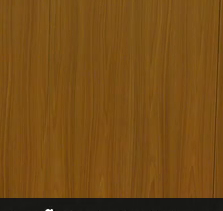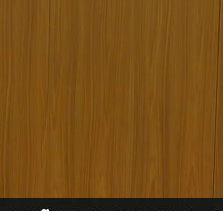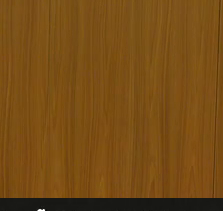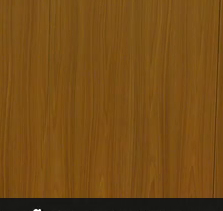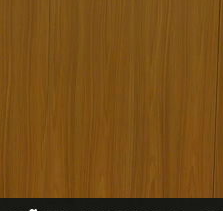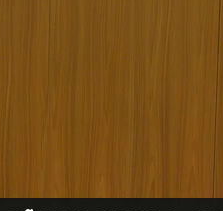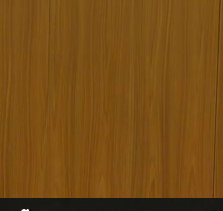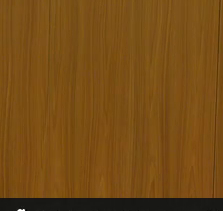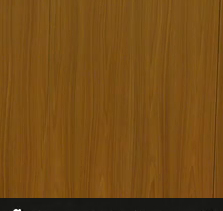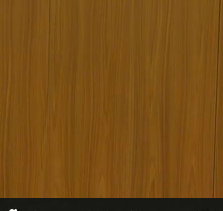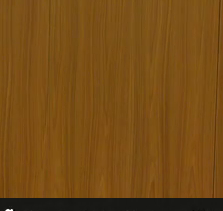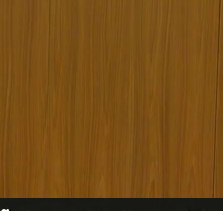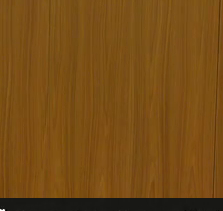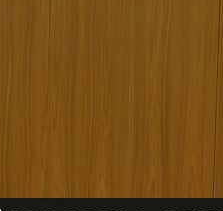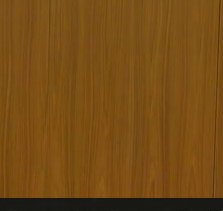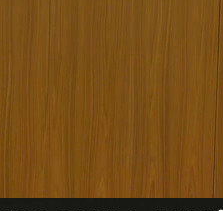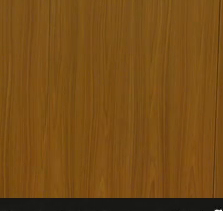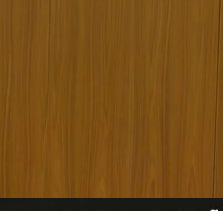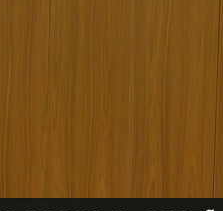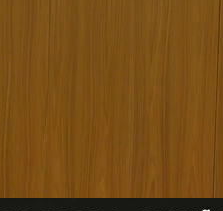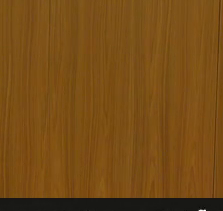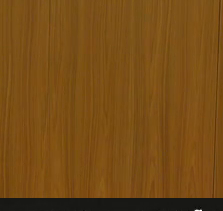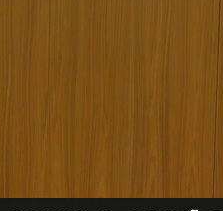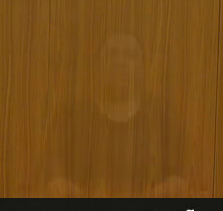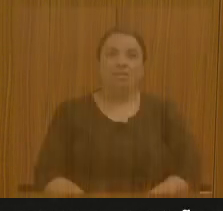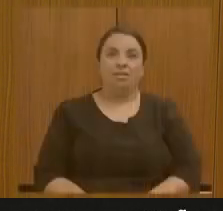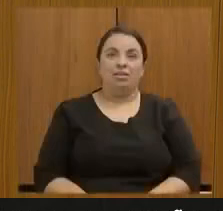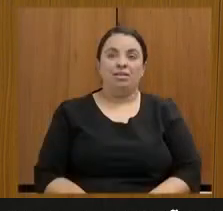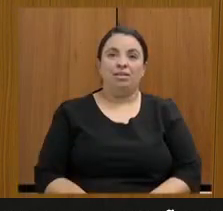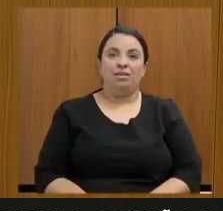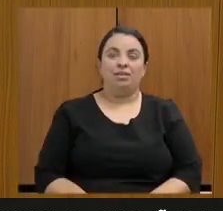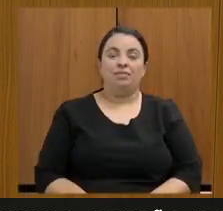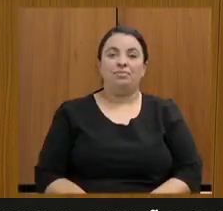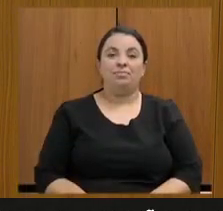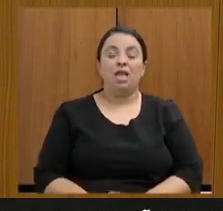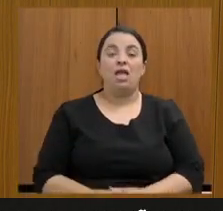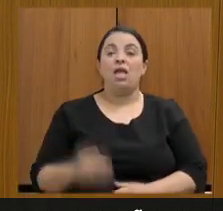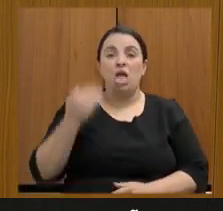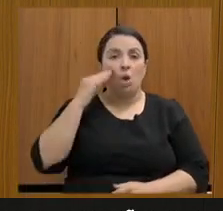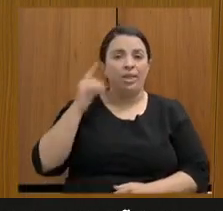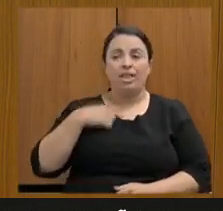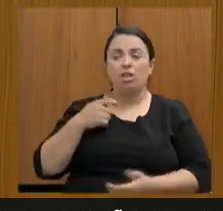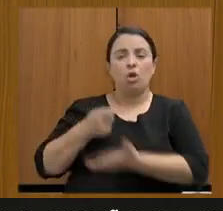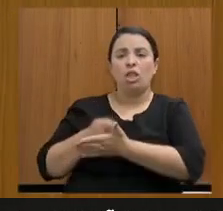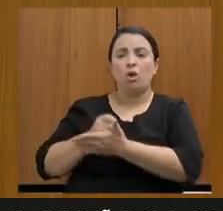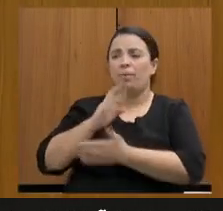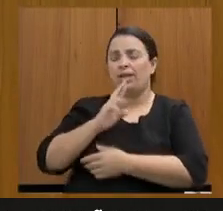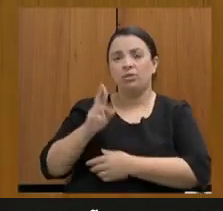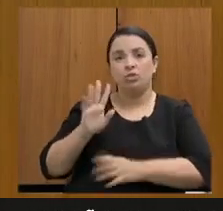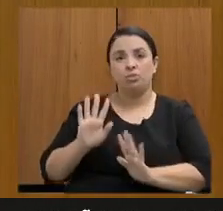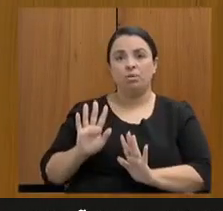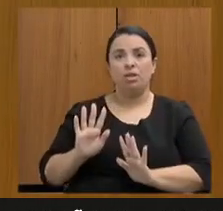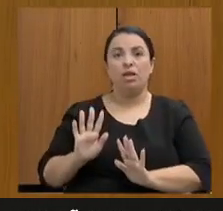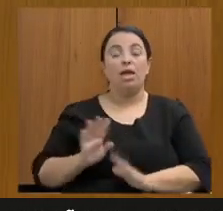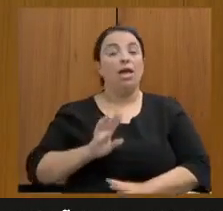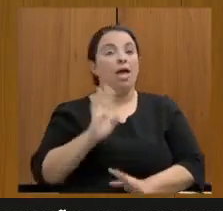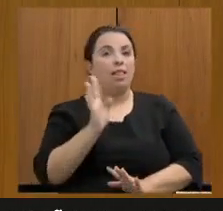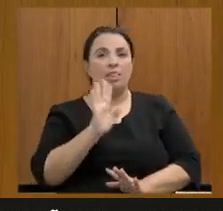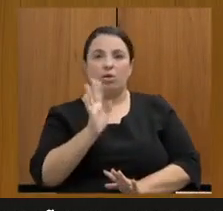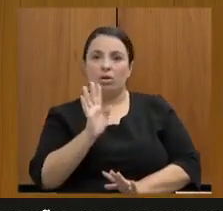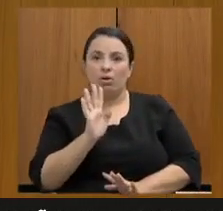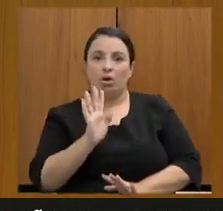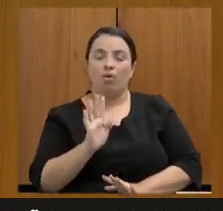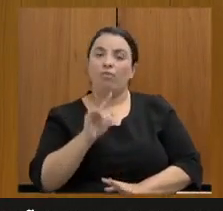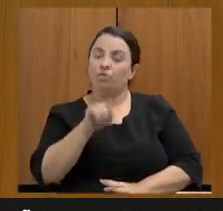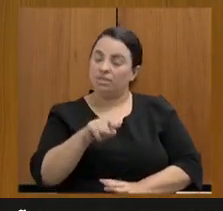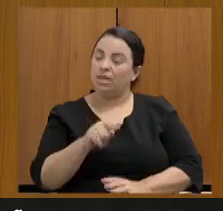buscar. Pela ordem, deputada, por favor. Oi. Bia, vamos conduzir com mais... Sei da sua